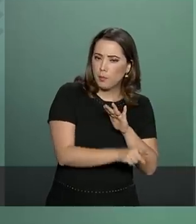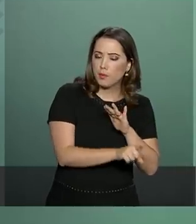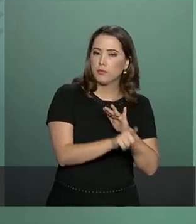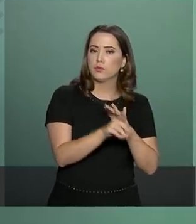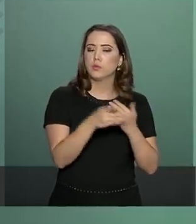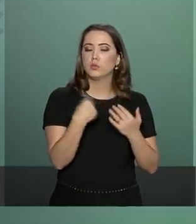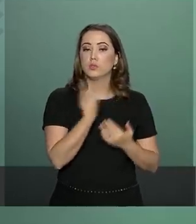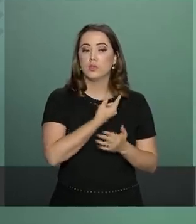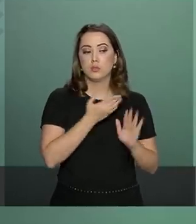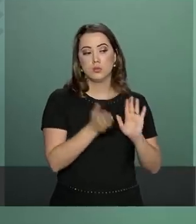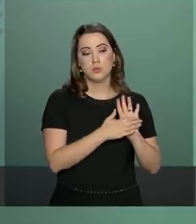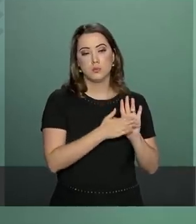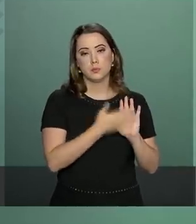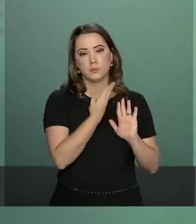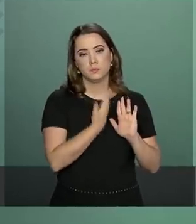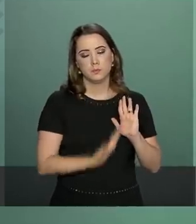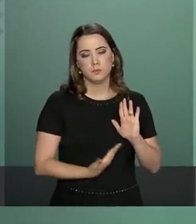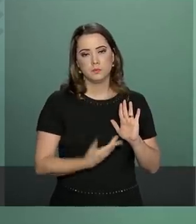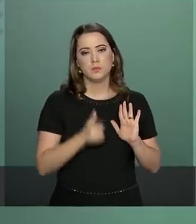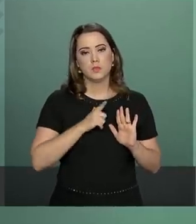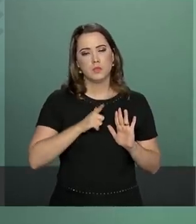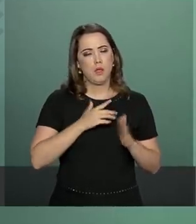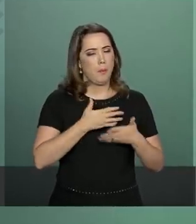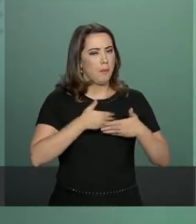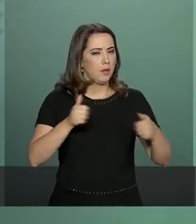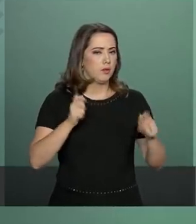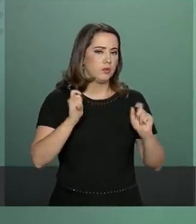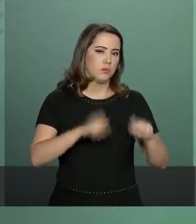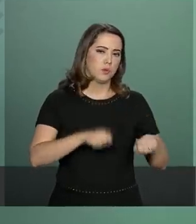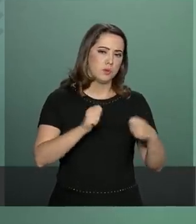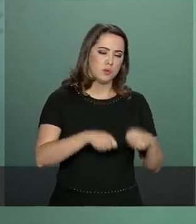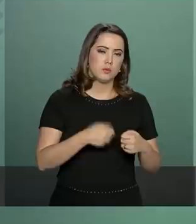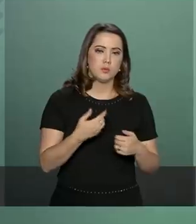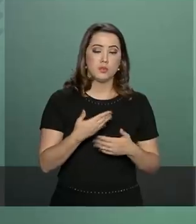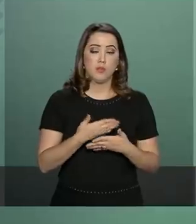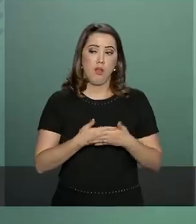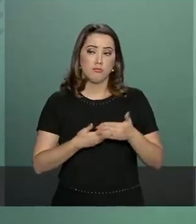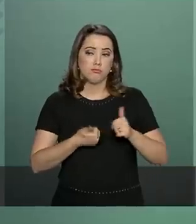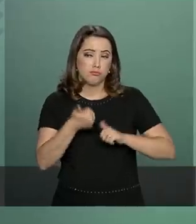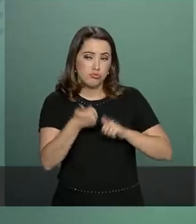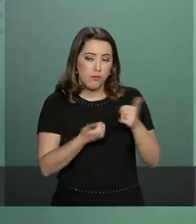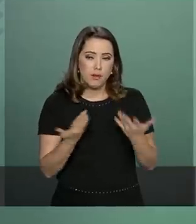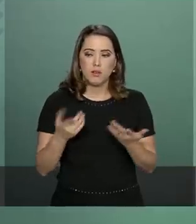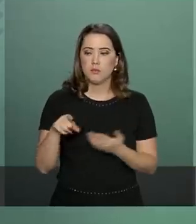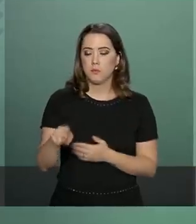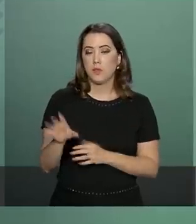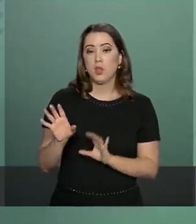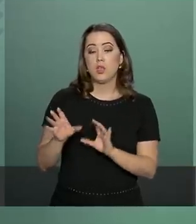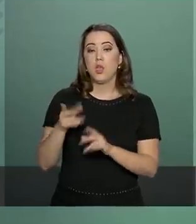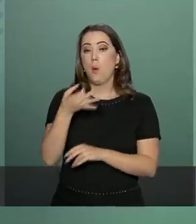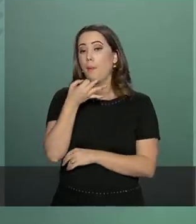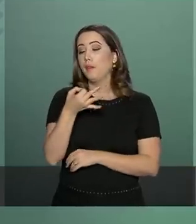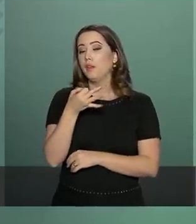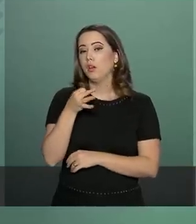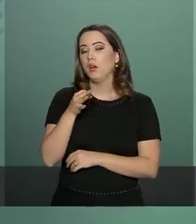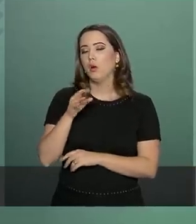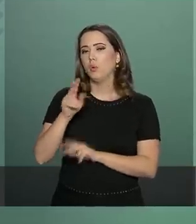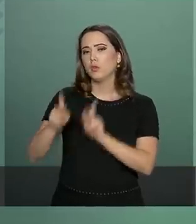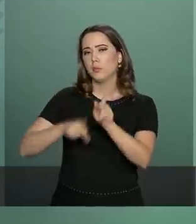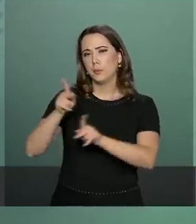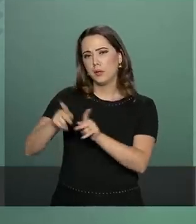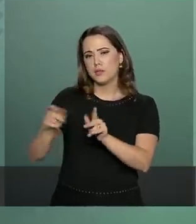nas nossas propostas e têm melhor condição de avaliá-las. E a opinião pública é para entender e